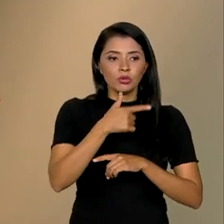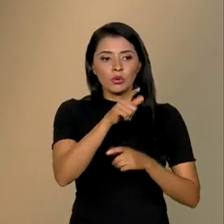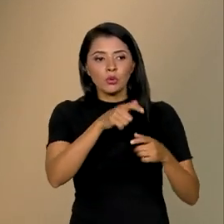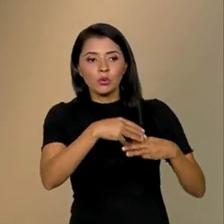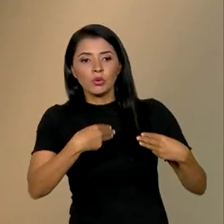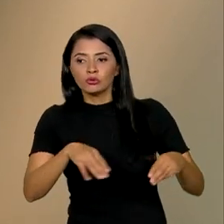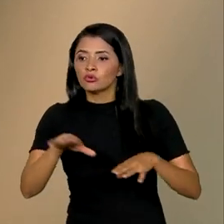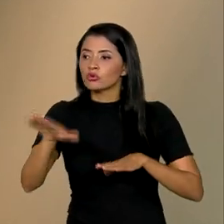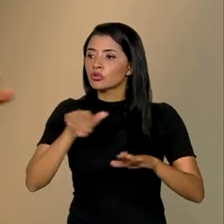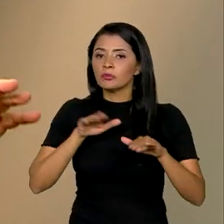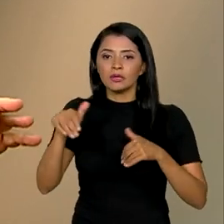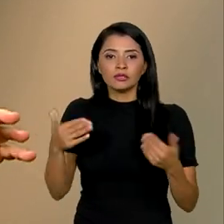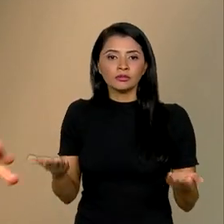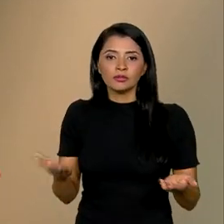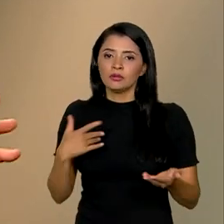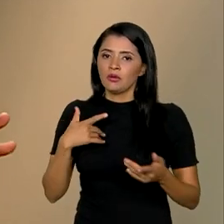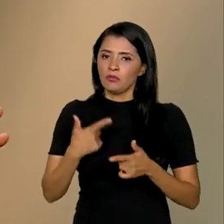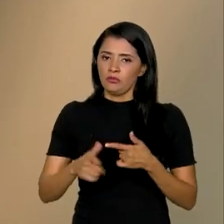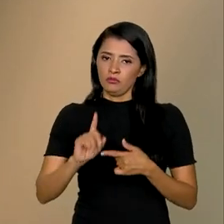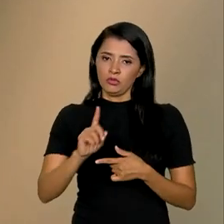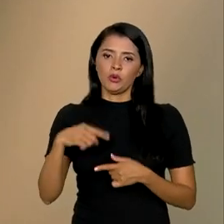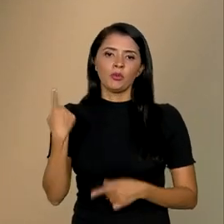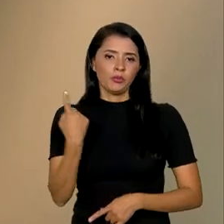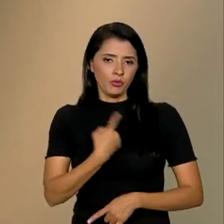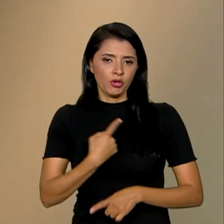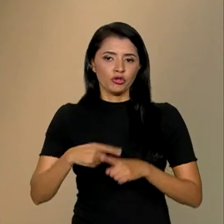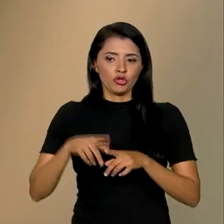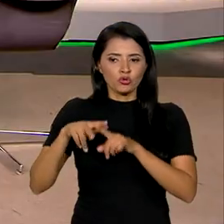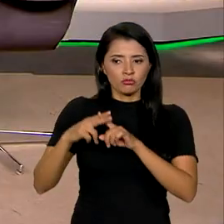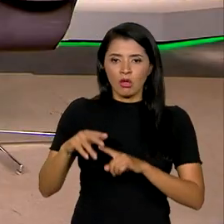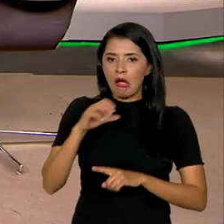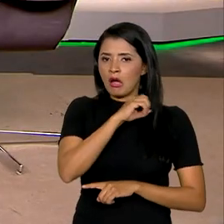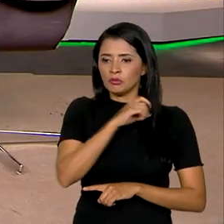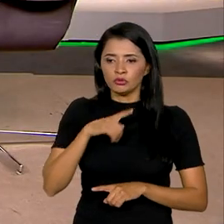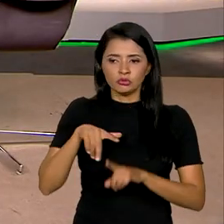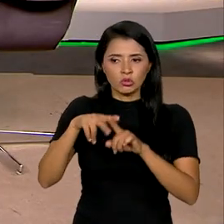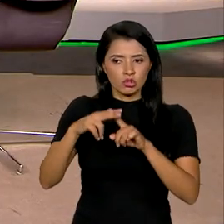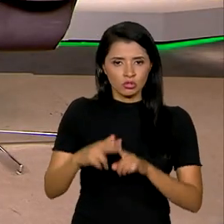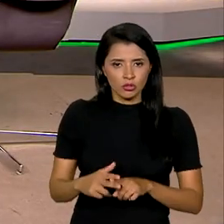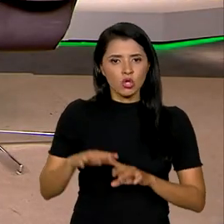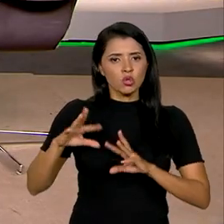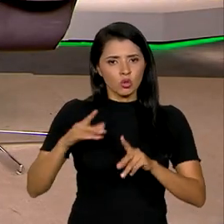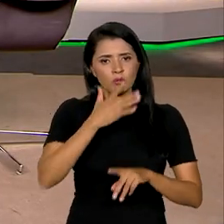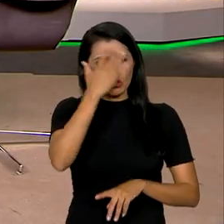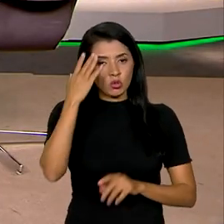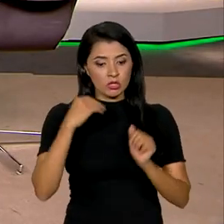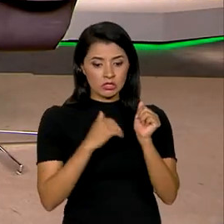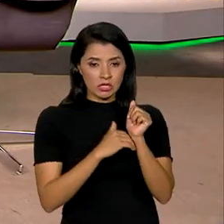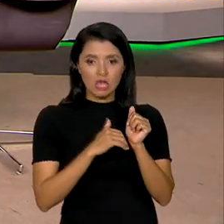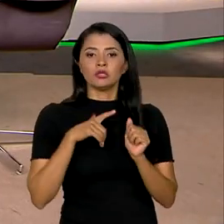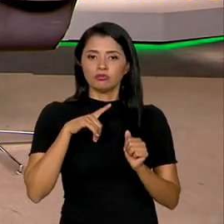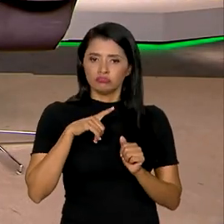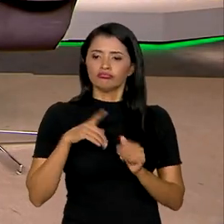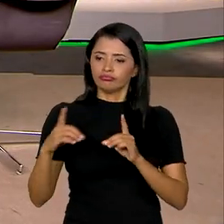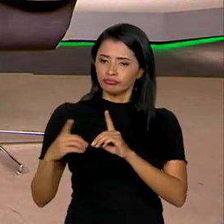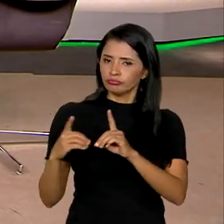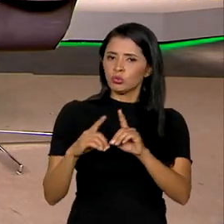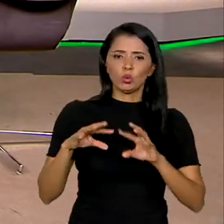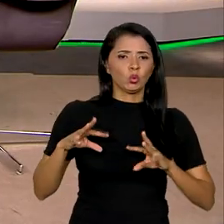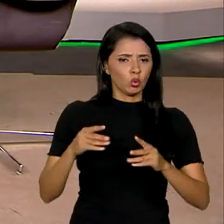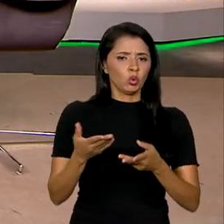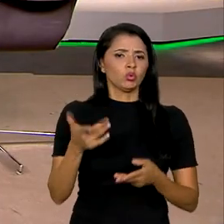era chamado. Mas isso não foi problema, porque nós logo corrigimos e todos os gestores que tinham a senha foram atendidos. Então,